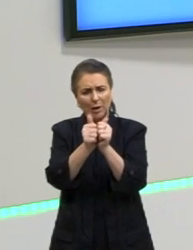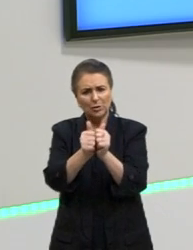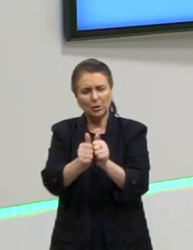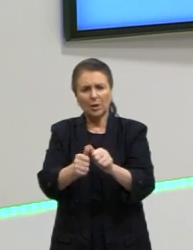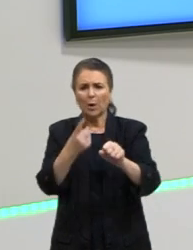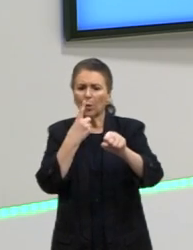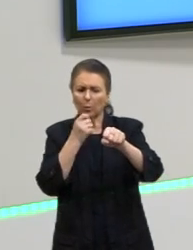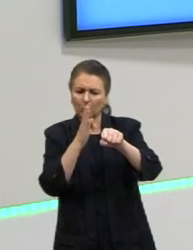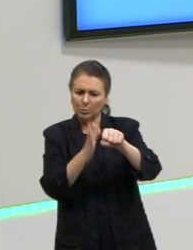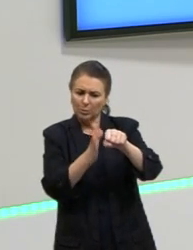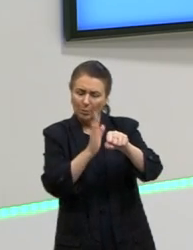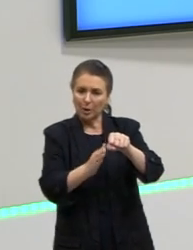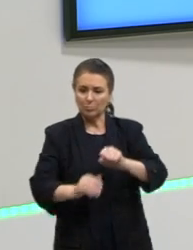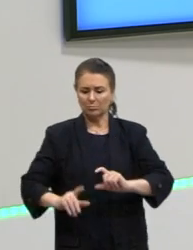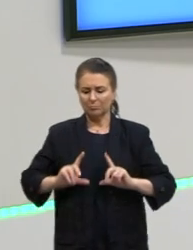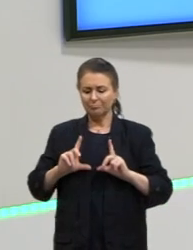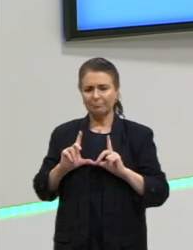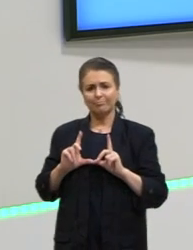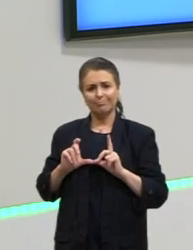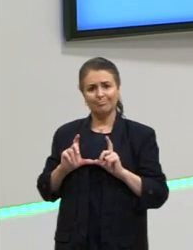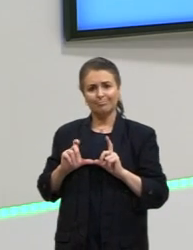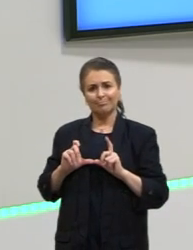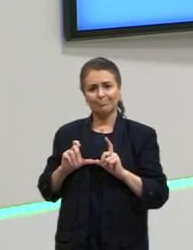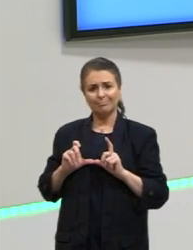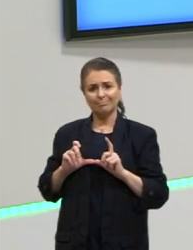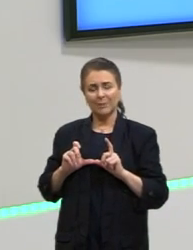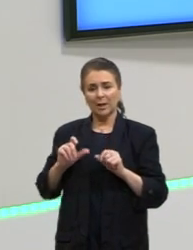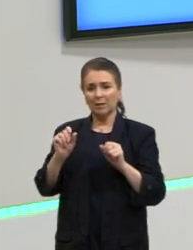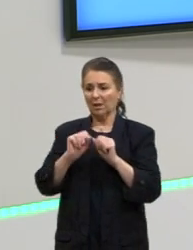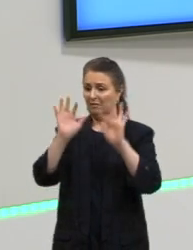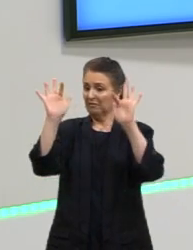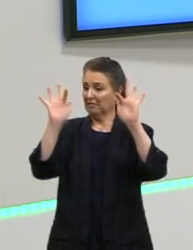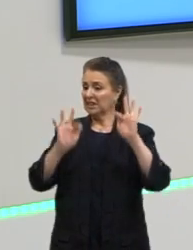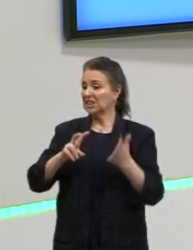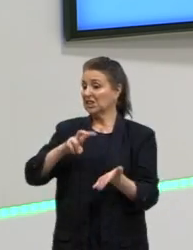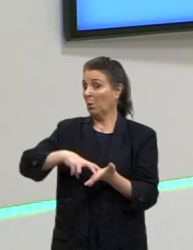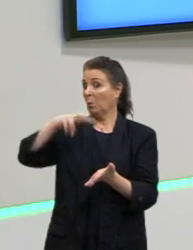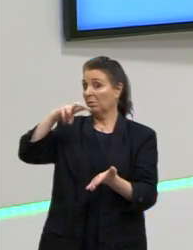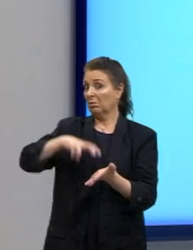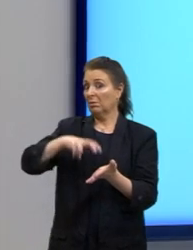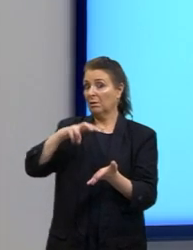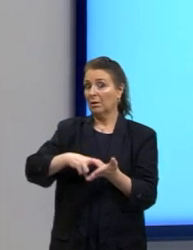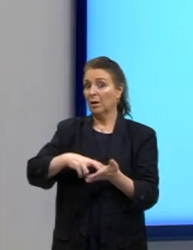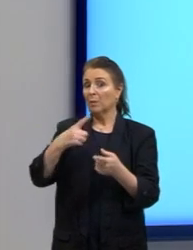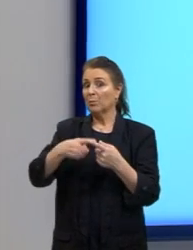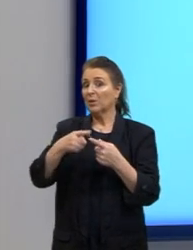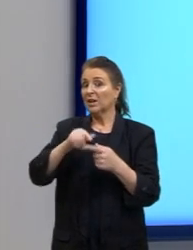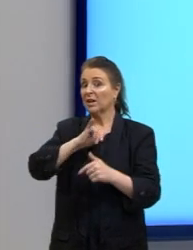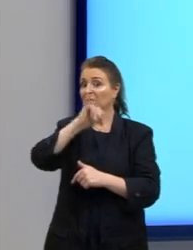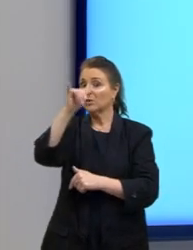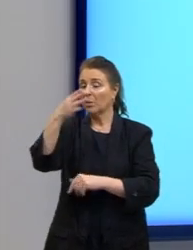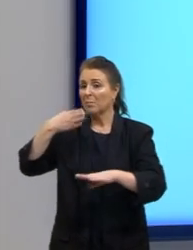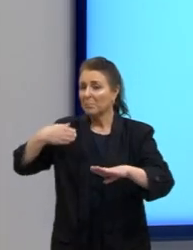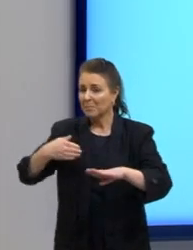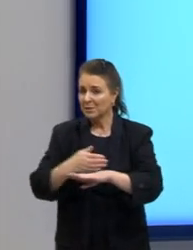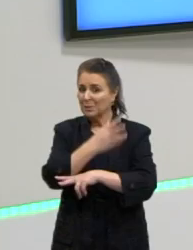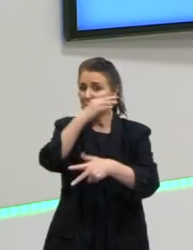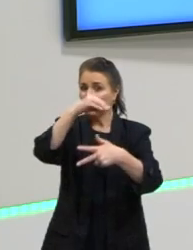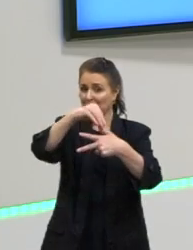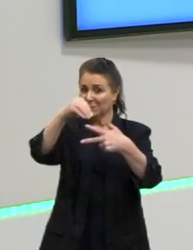câmera fotográfica na mão ele está tirando uma foto feliz e contente porque ele disse partiu passar no Enem